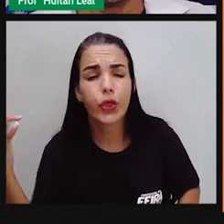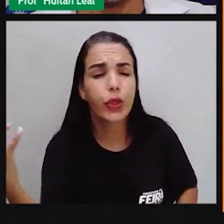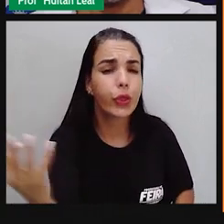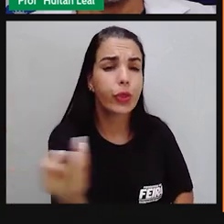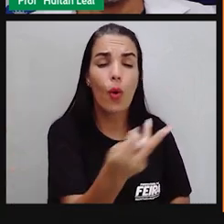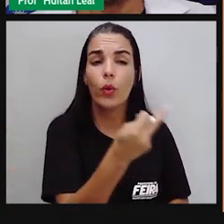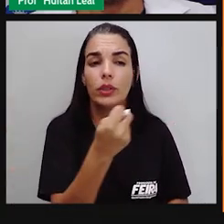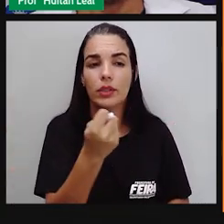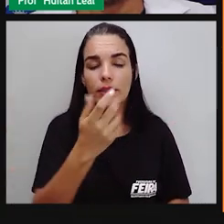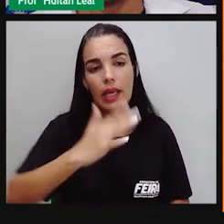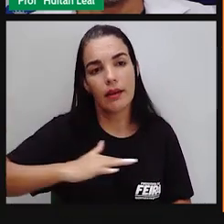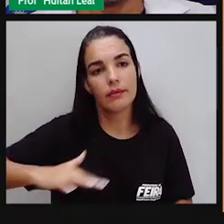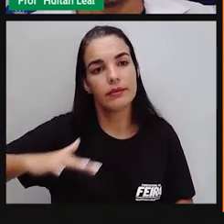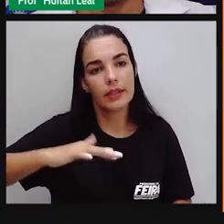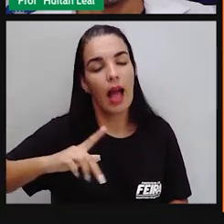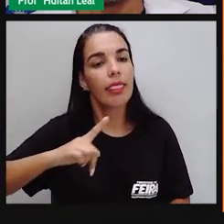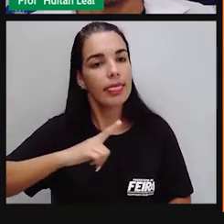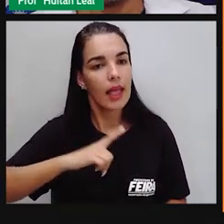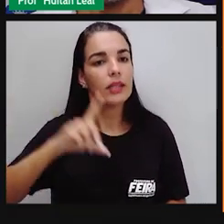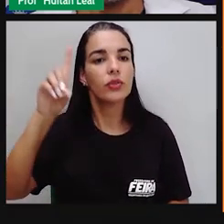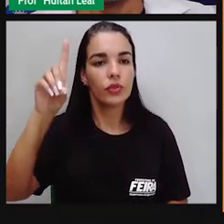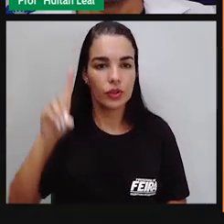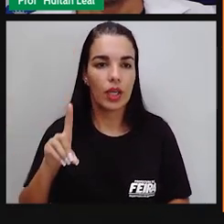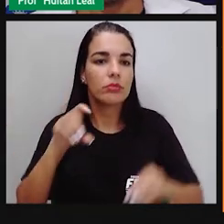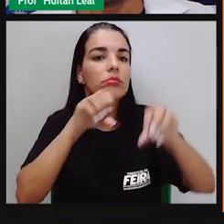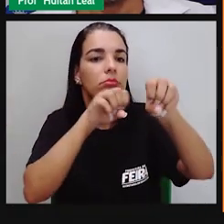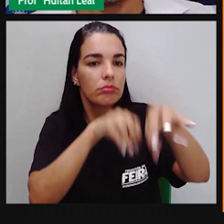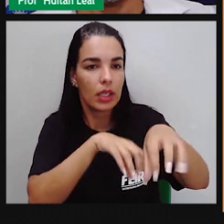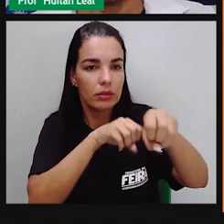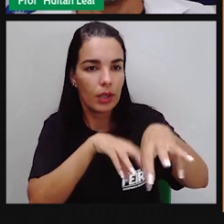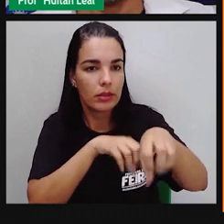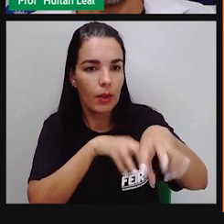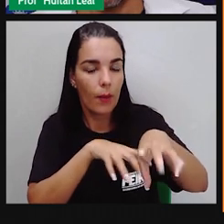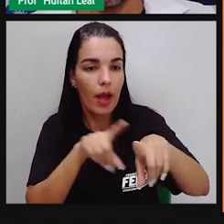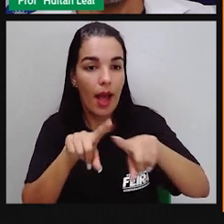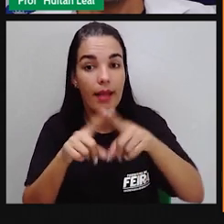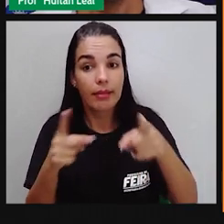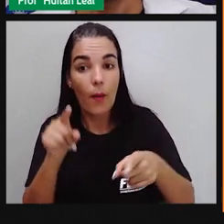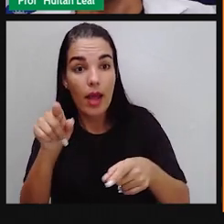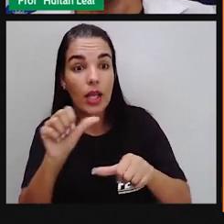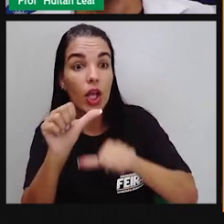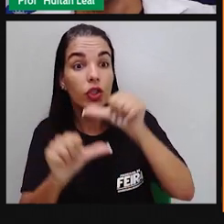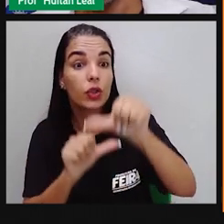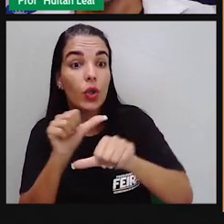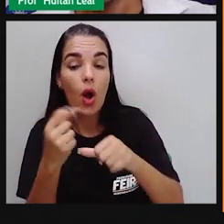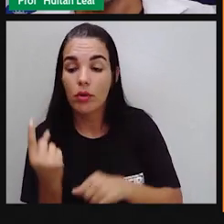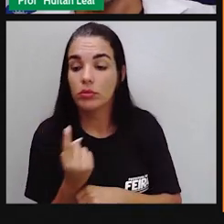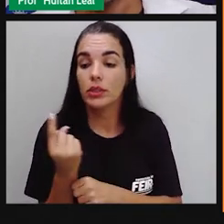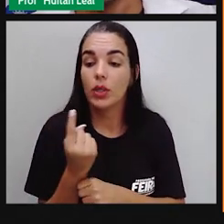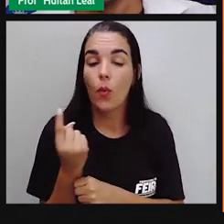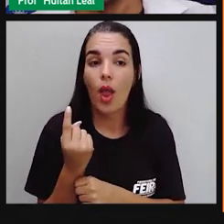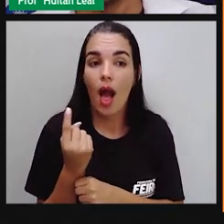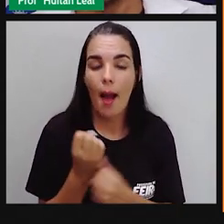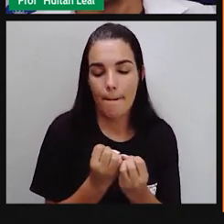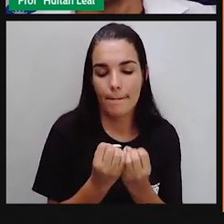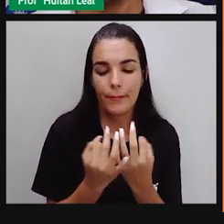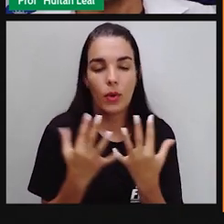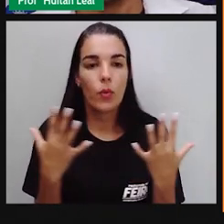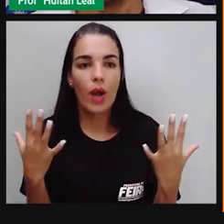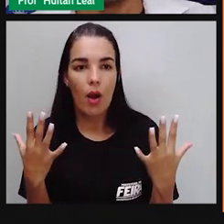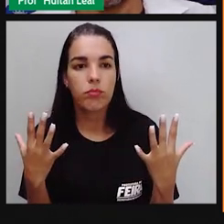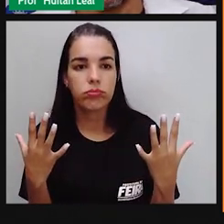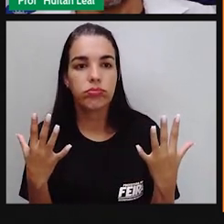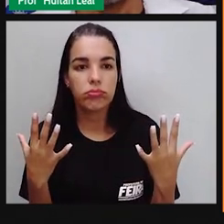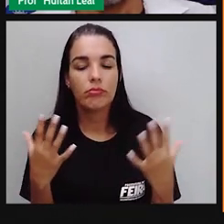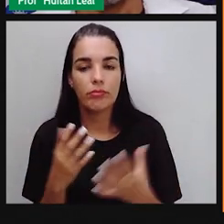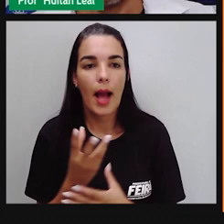as crianças que têm direito a essa educação. Então, eu estou trocando o singular pelo plural. Eu estou utilizando um